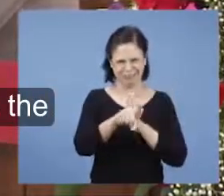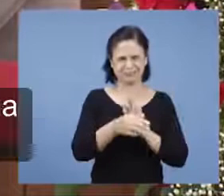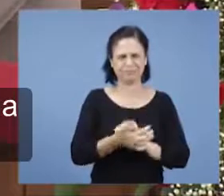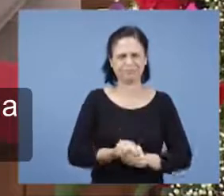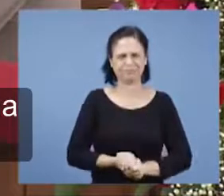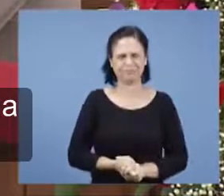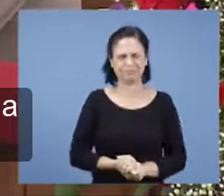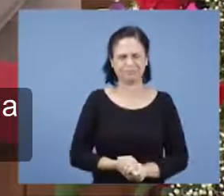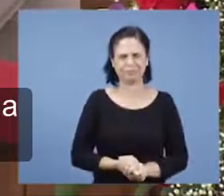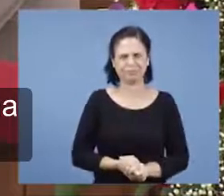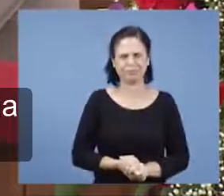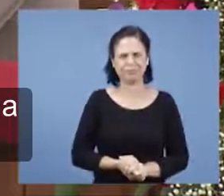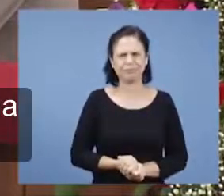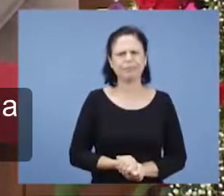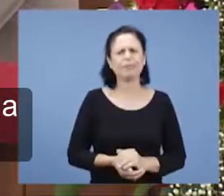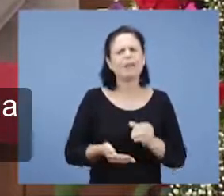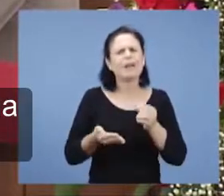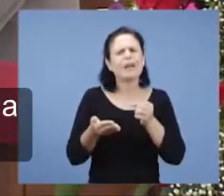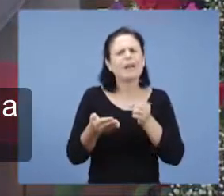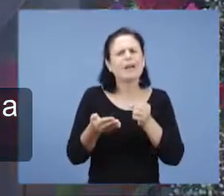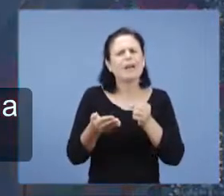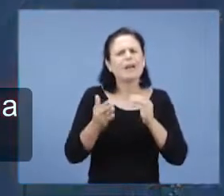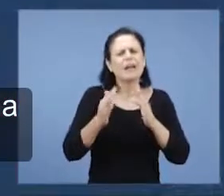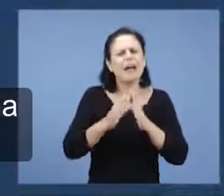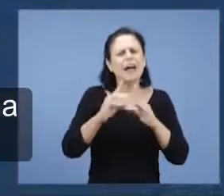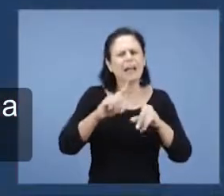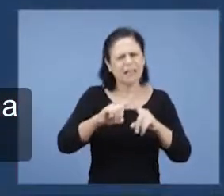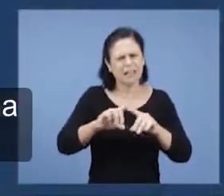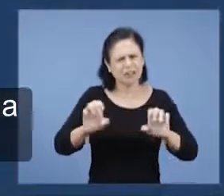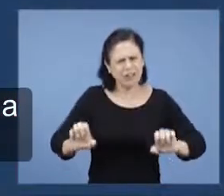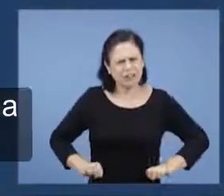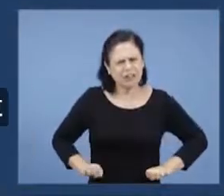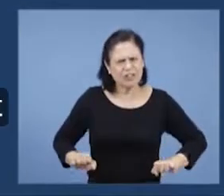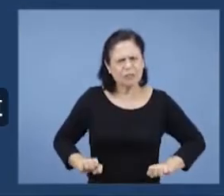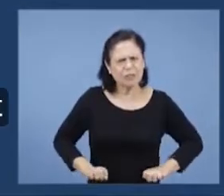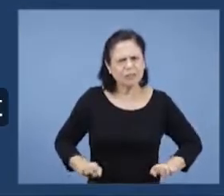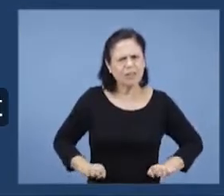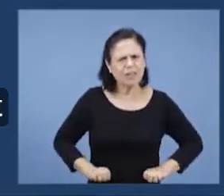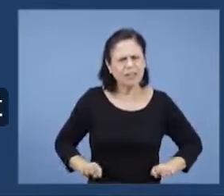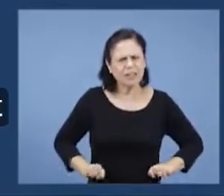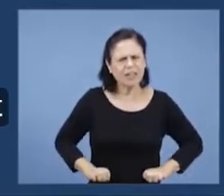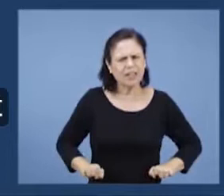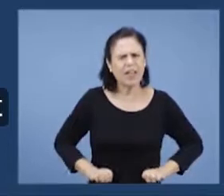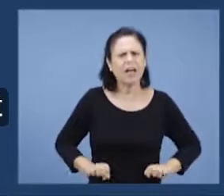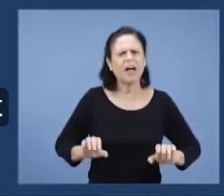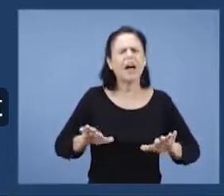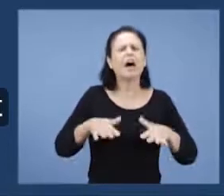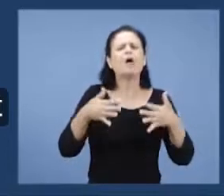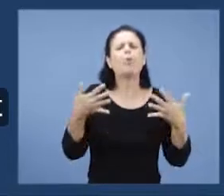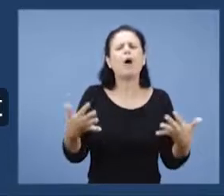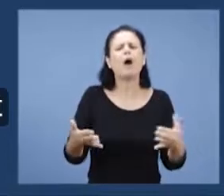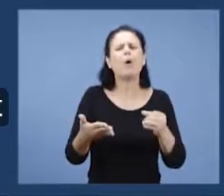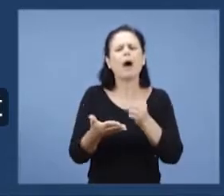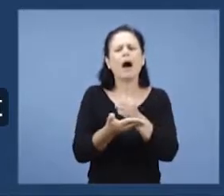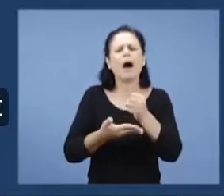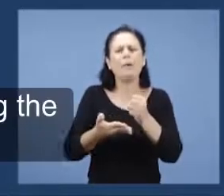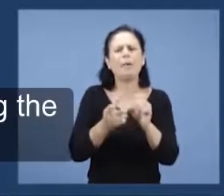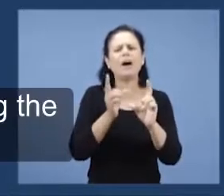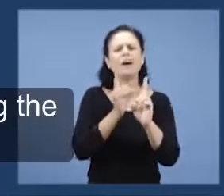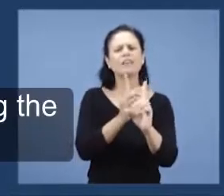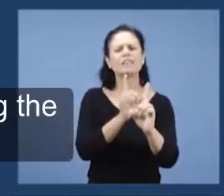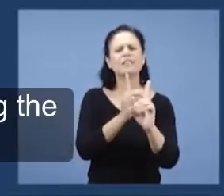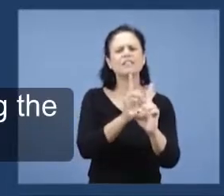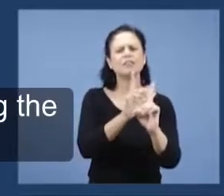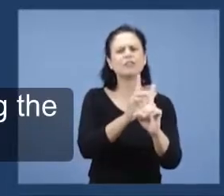Onde está a base doutrinária da igreja de Esmirna? Esmirna, descrita em Apocalipse 2.8. Relacionando o